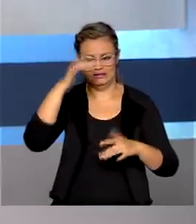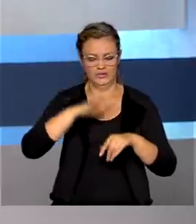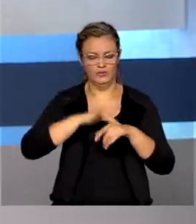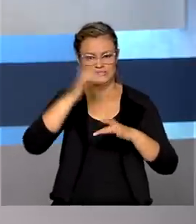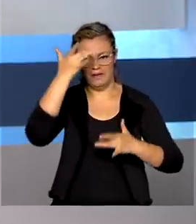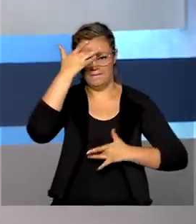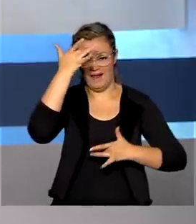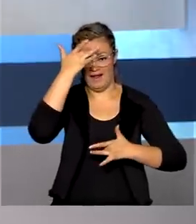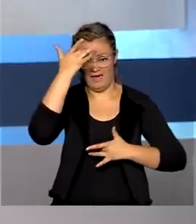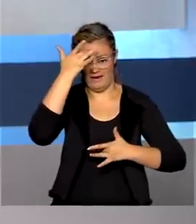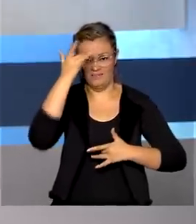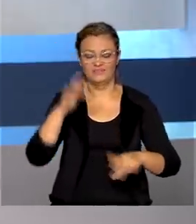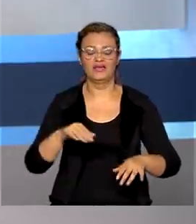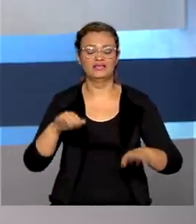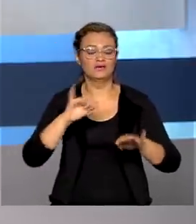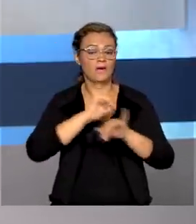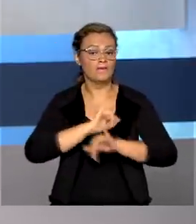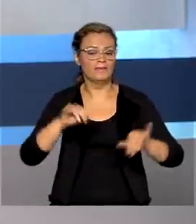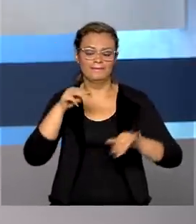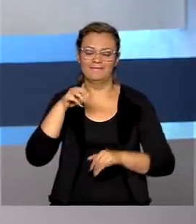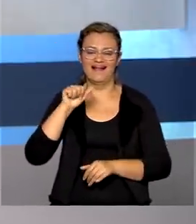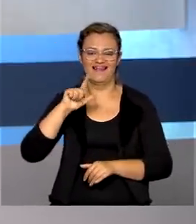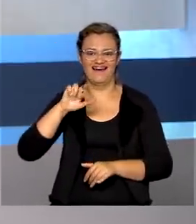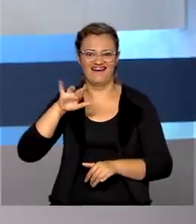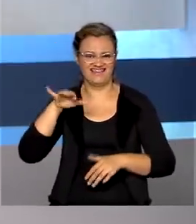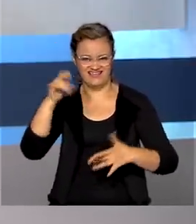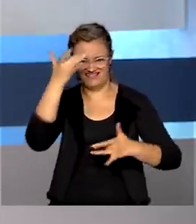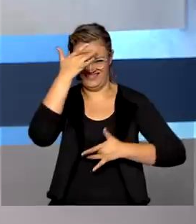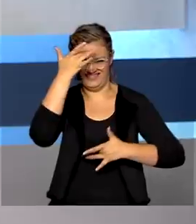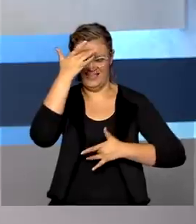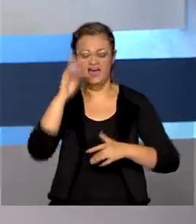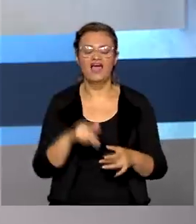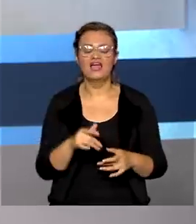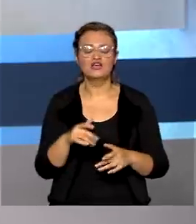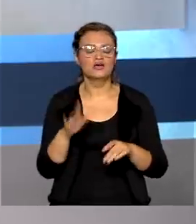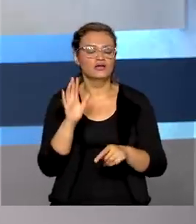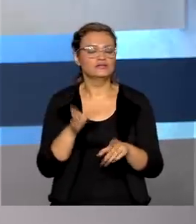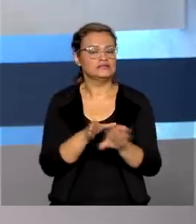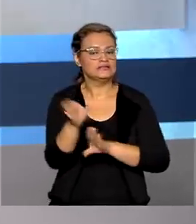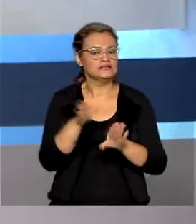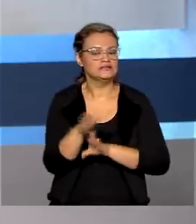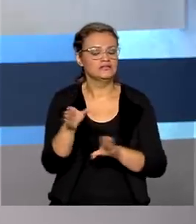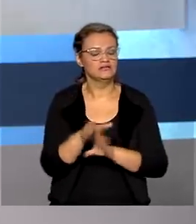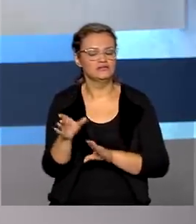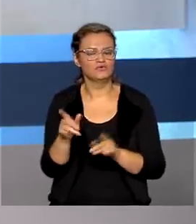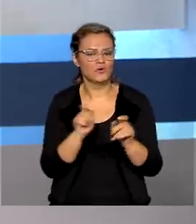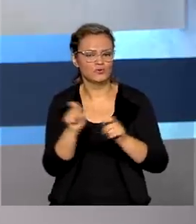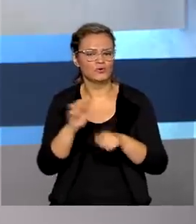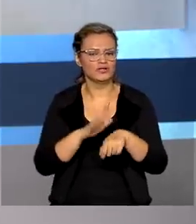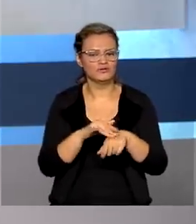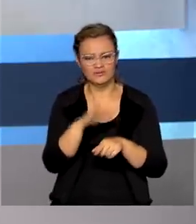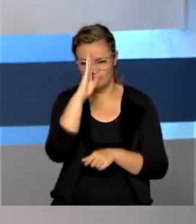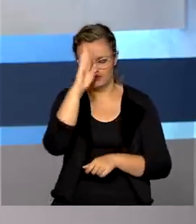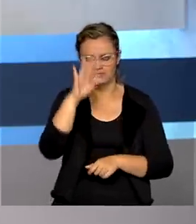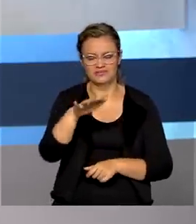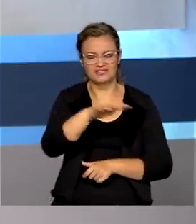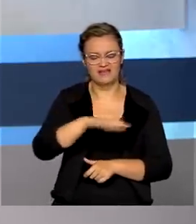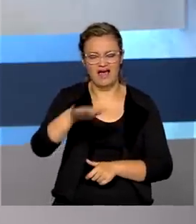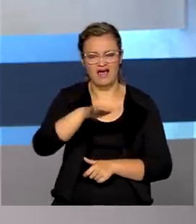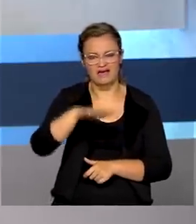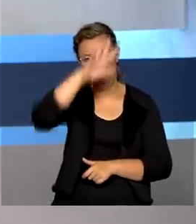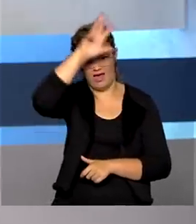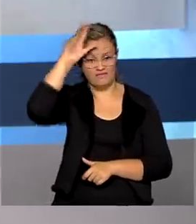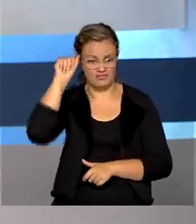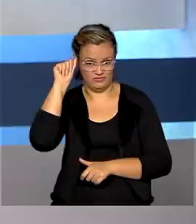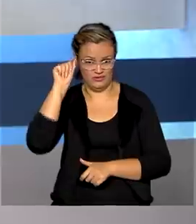campanha de orientação à população para a prevenção e o controle da doença, que está concentrada principalmente na região amazônica.